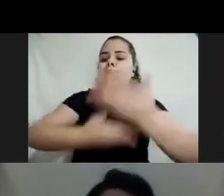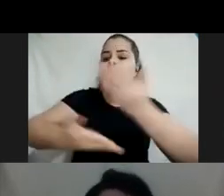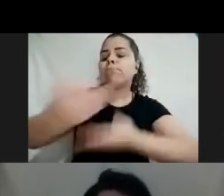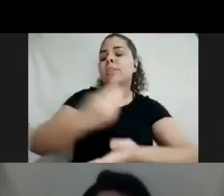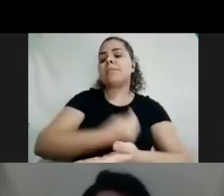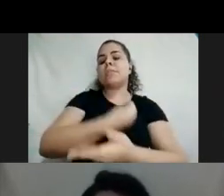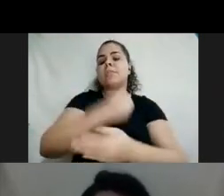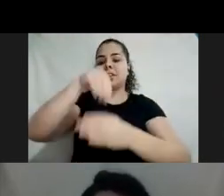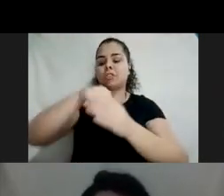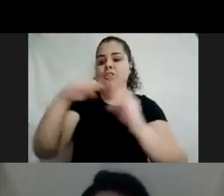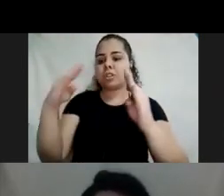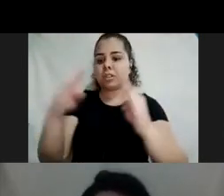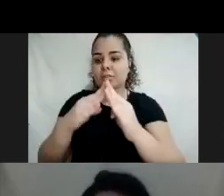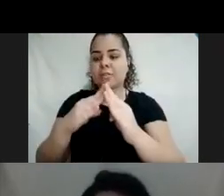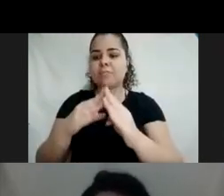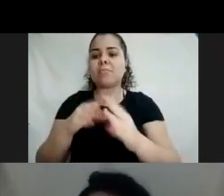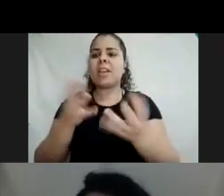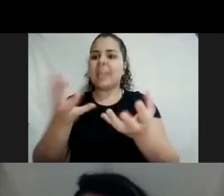Quer falar um pouquinho, Socorro?